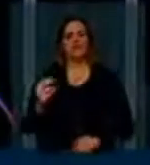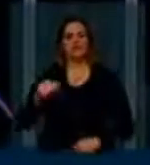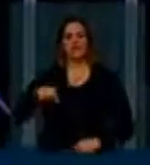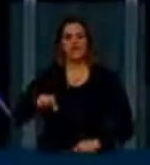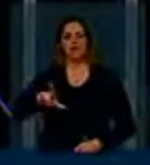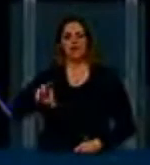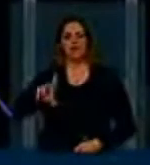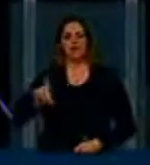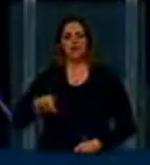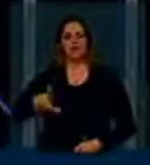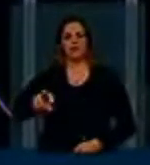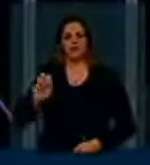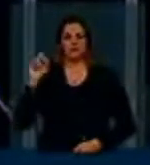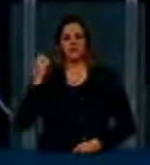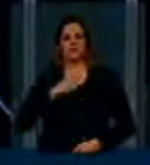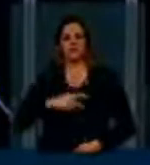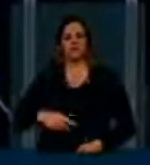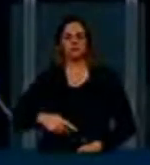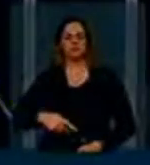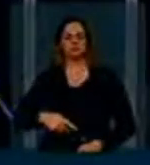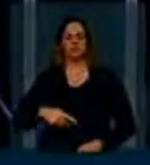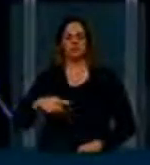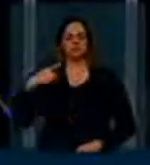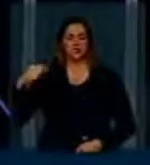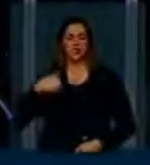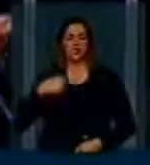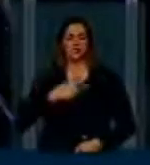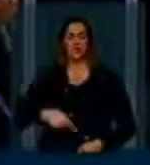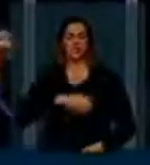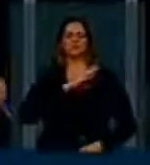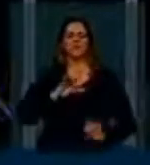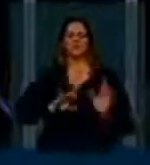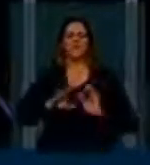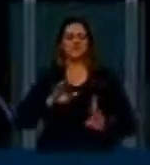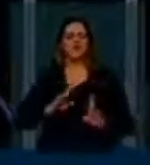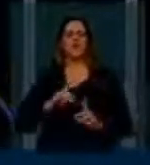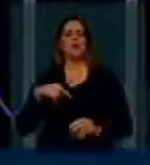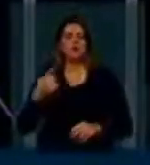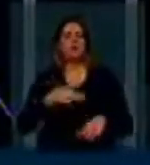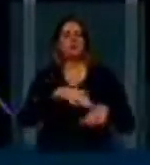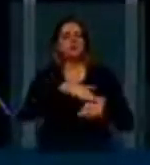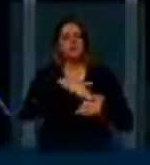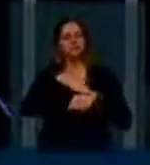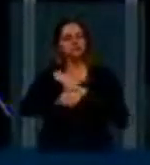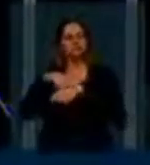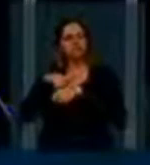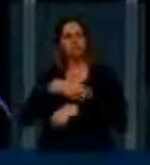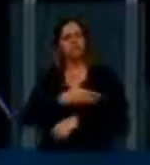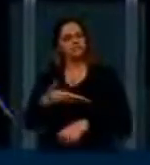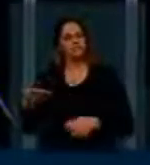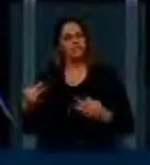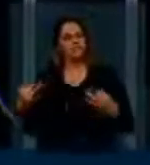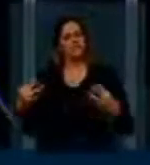que era líder do PMDB, que me indicou presidente da comissão especial. E foi ouvindo todos, através dos debates que fizemos, através do E